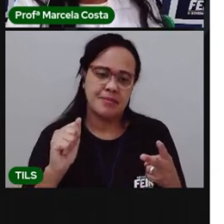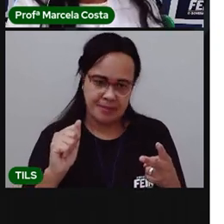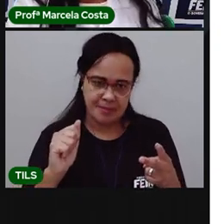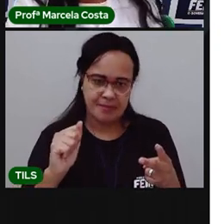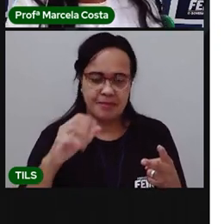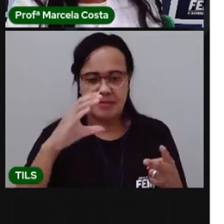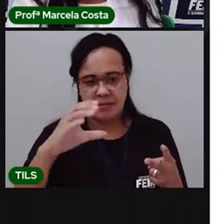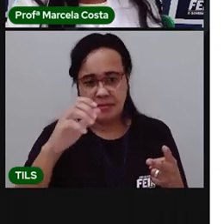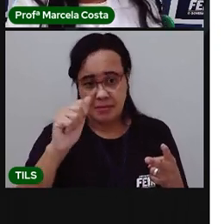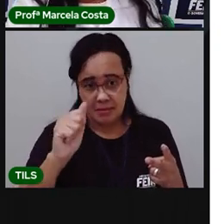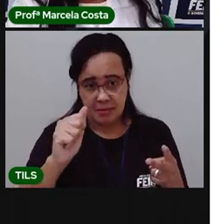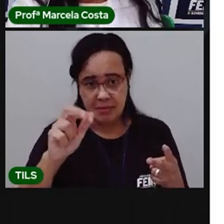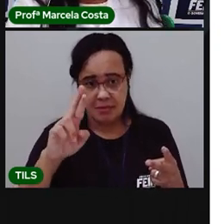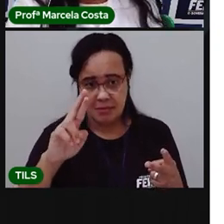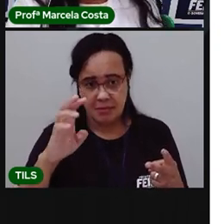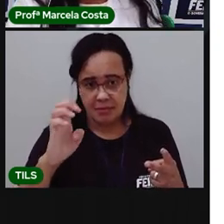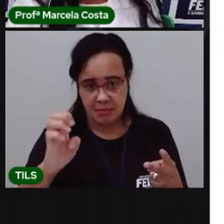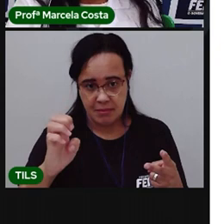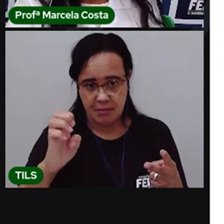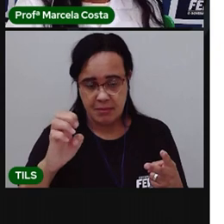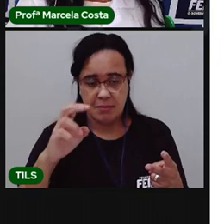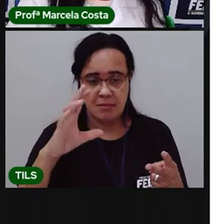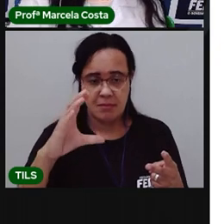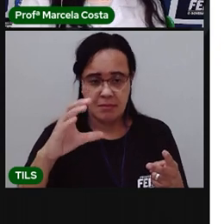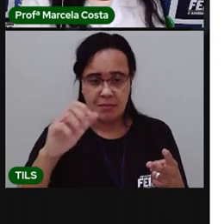ca-re-ca.